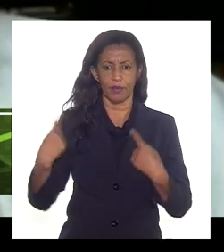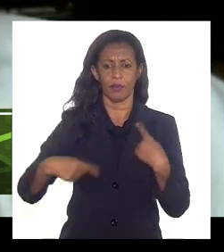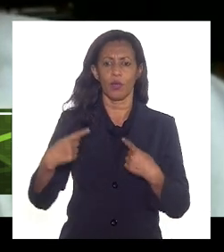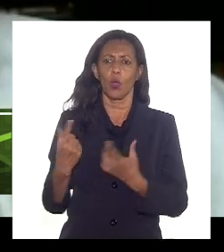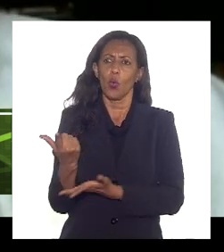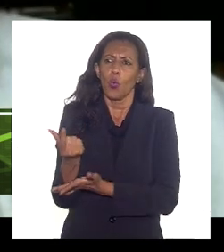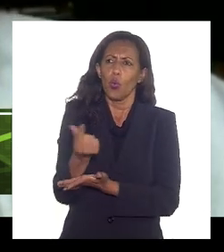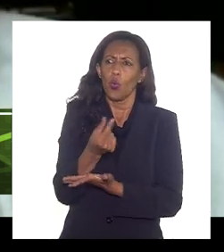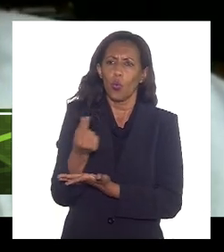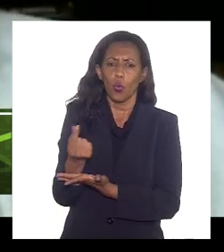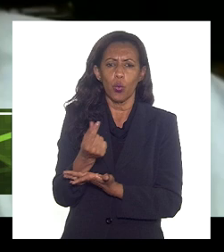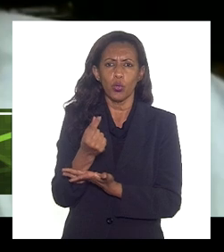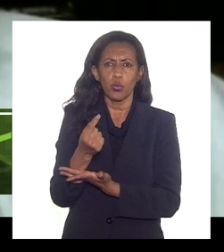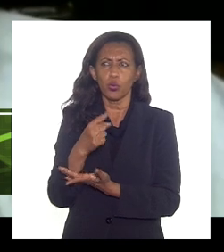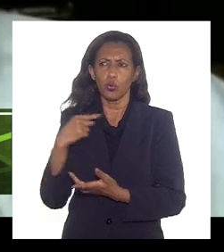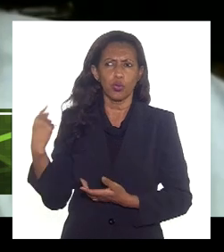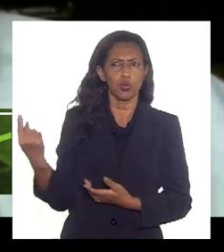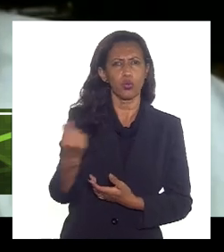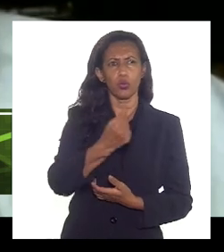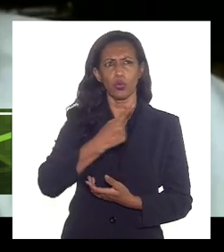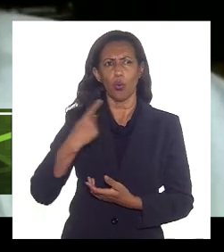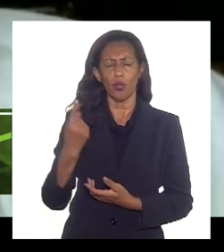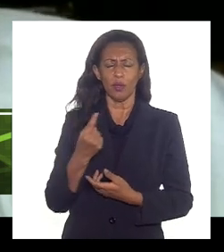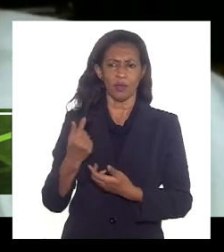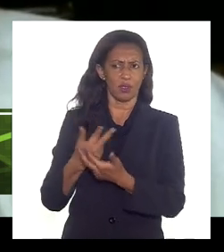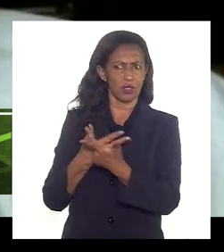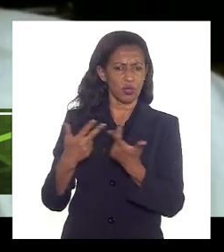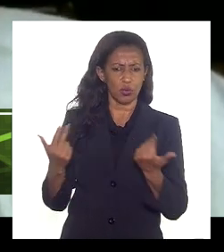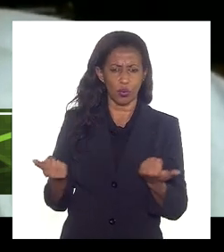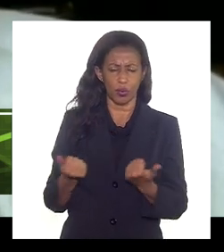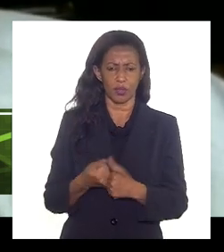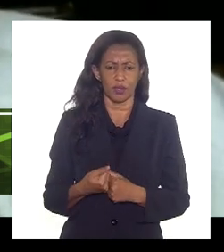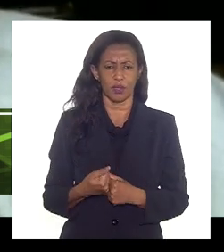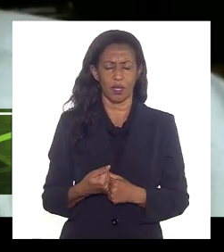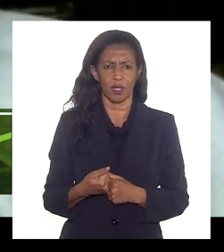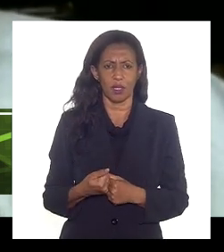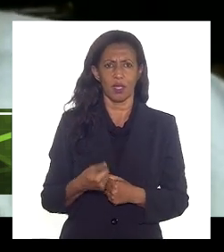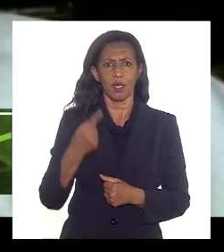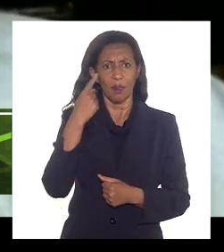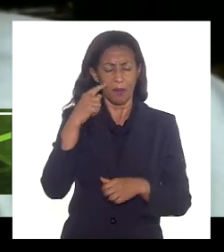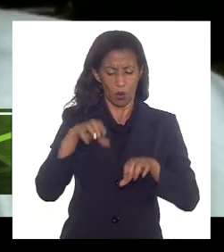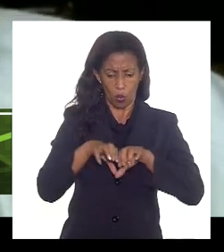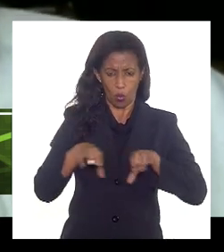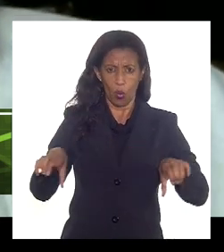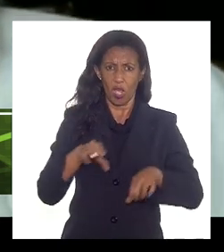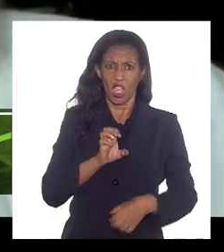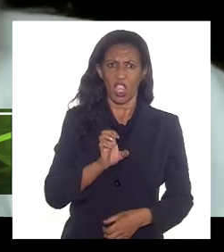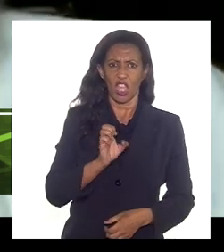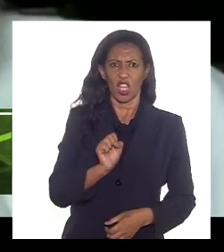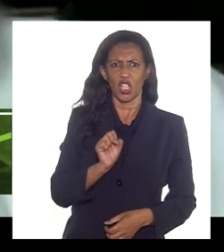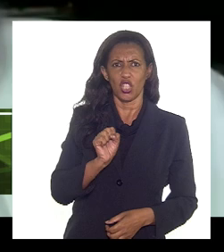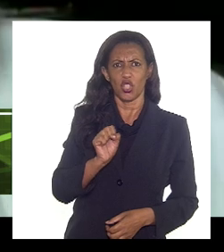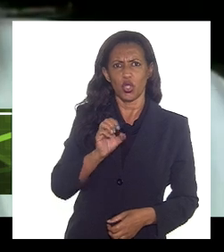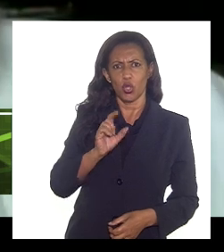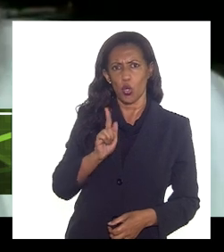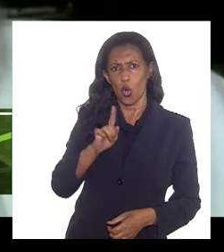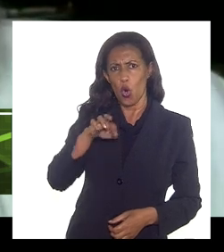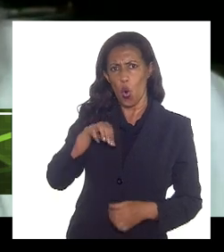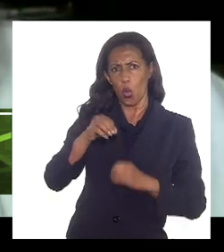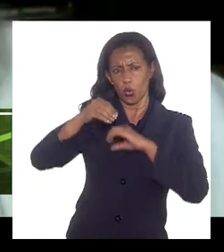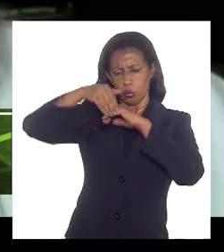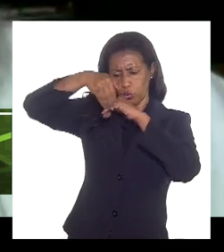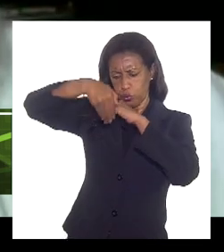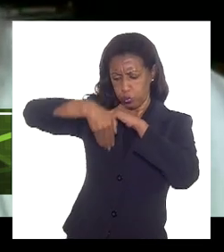operacional de todas essas coisas inclusive um esgoto um efluente que sobe uma serra e desce uma